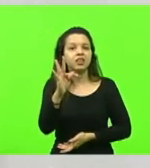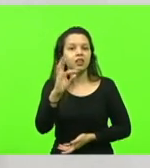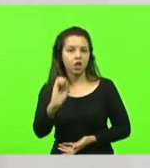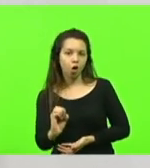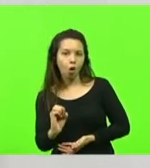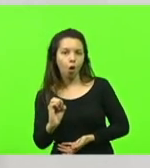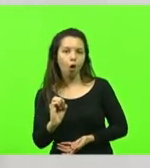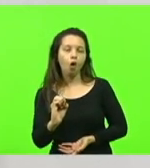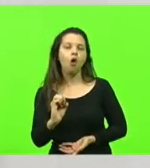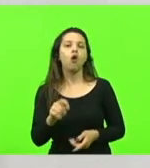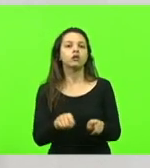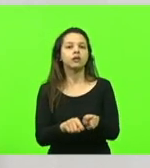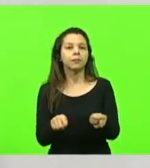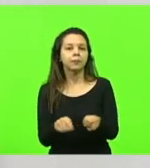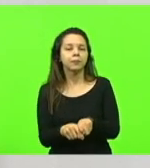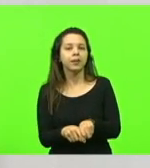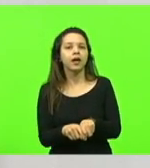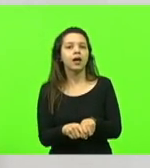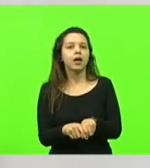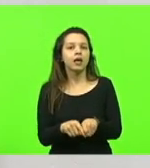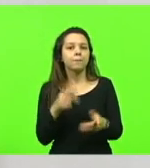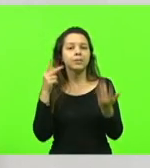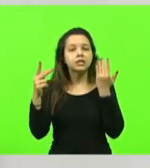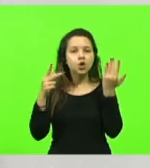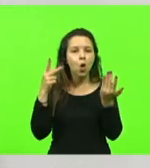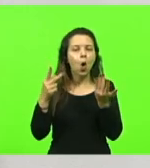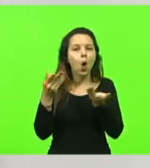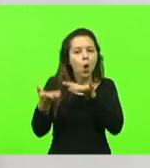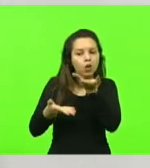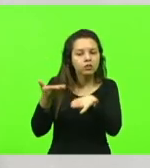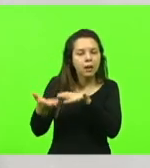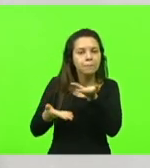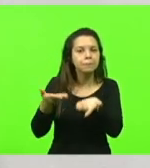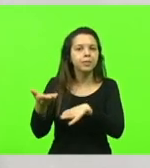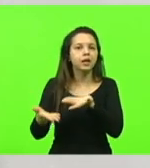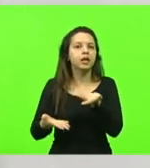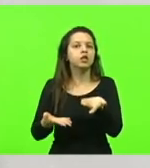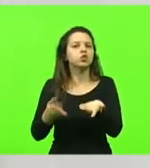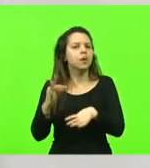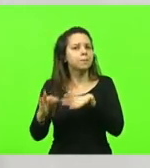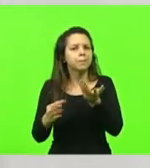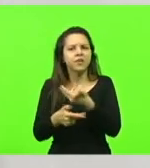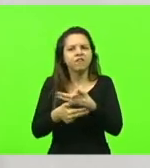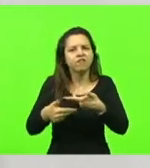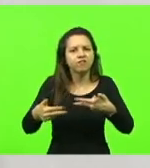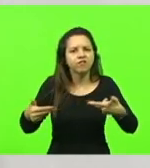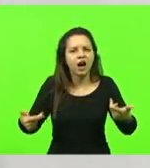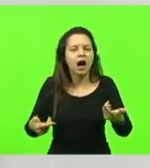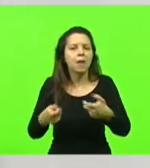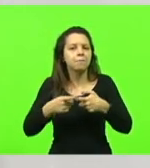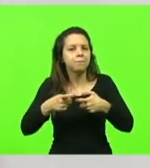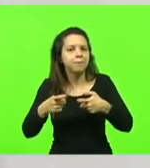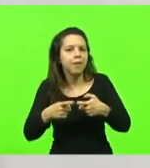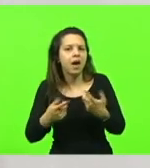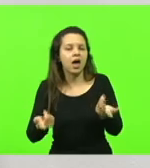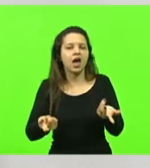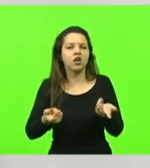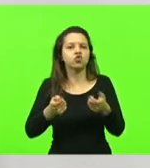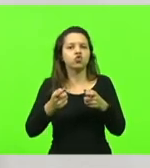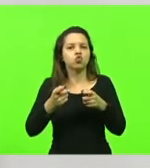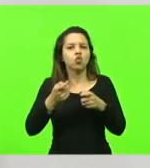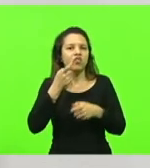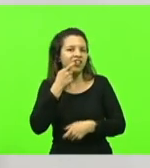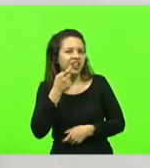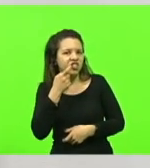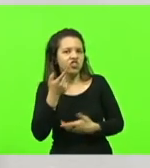psicólogas, enfim, de um médico, de outros, dos dentistas também, que são chamados para